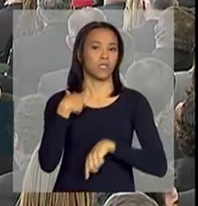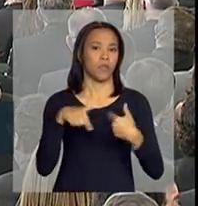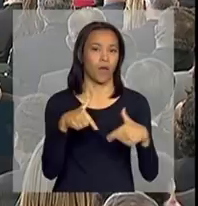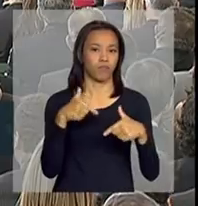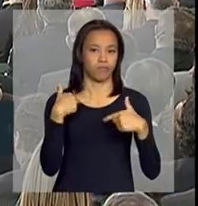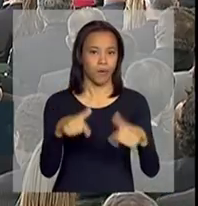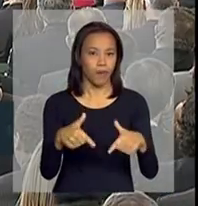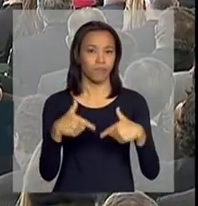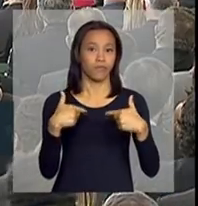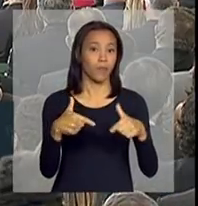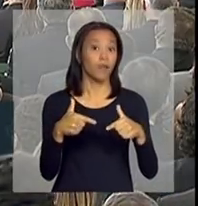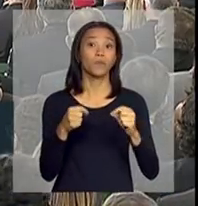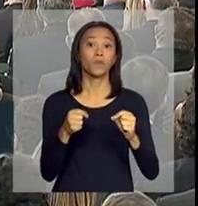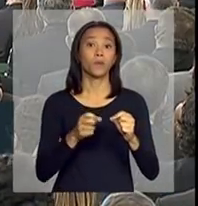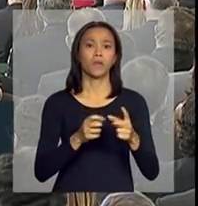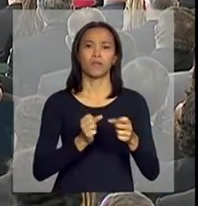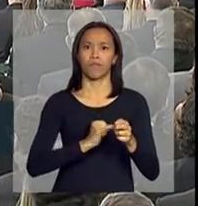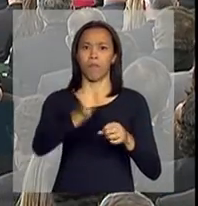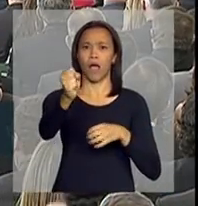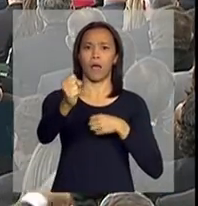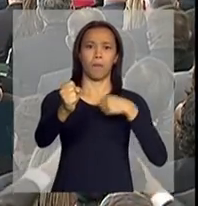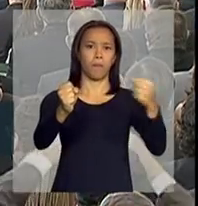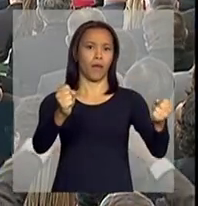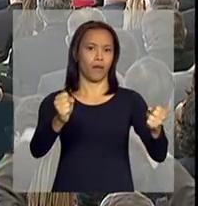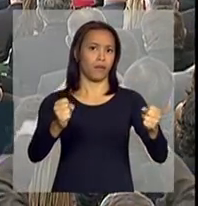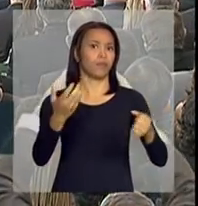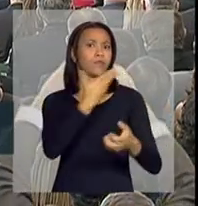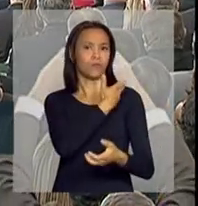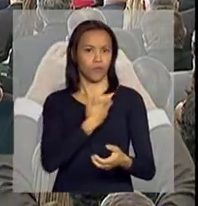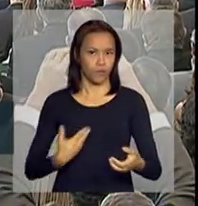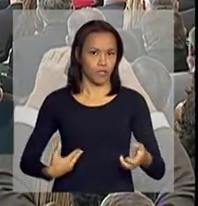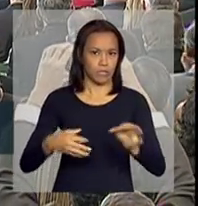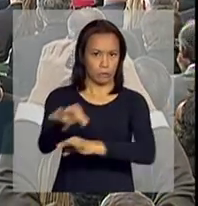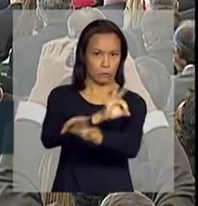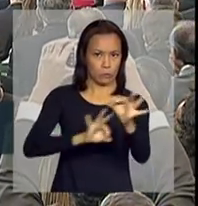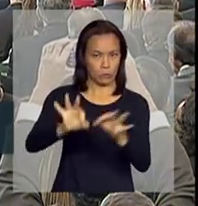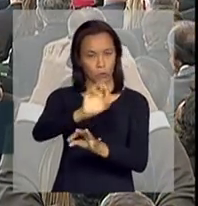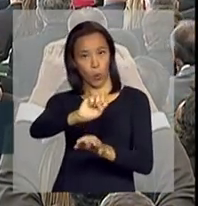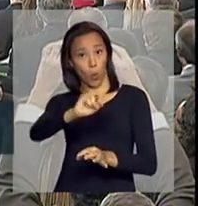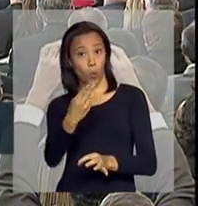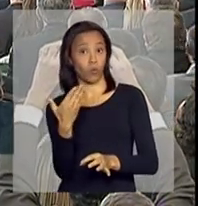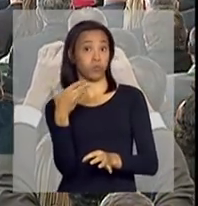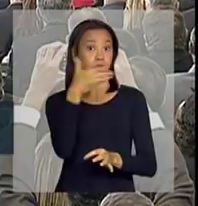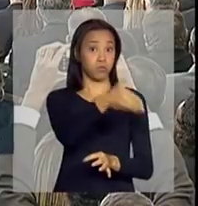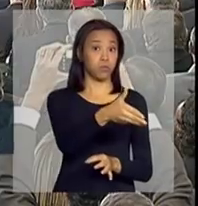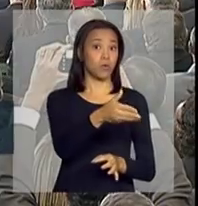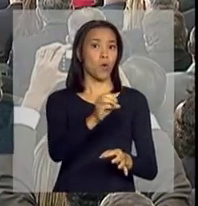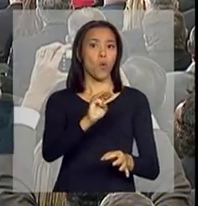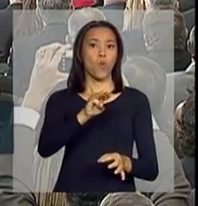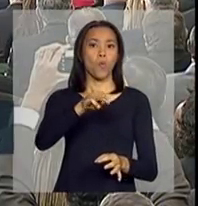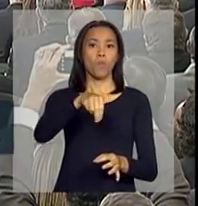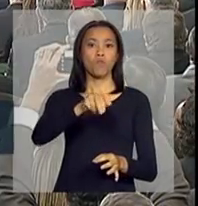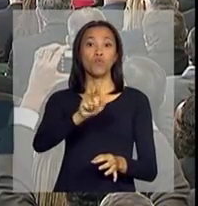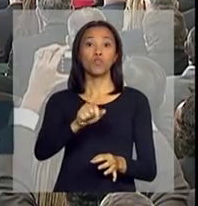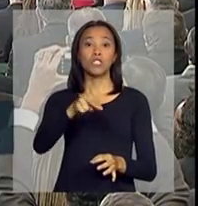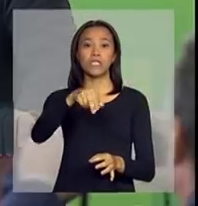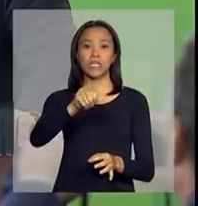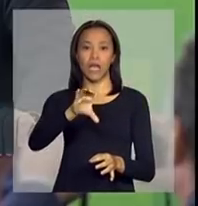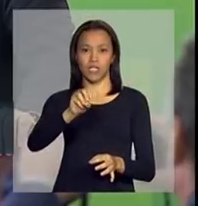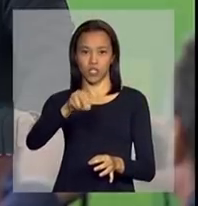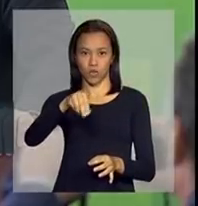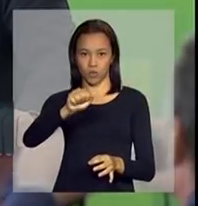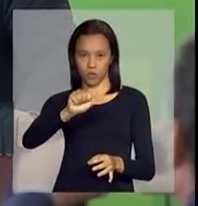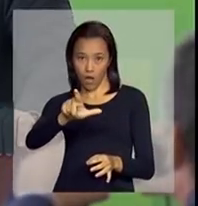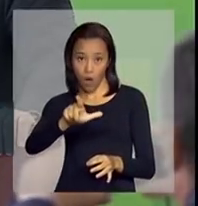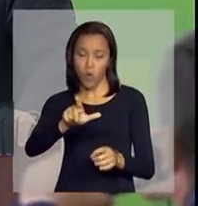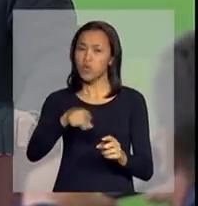nas grandes estatais que se formavam ou nas grandes multinacionais. Não se